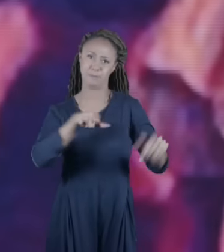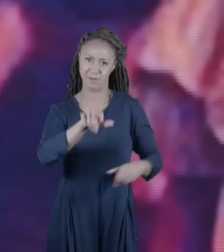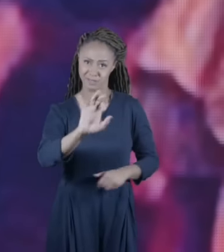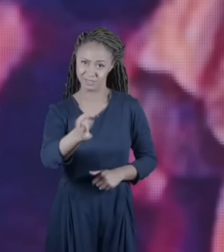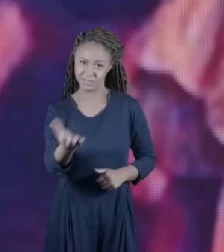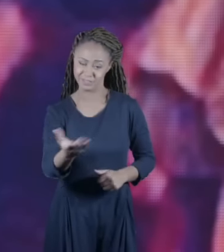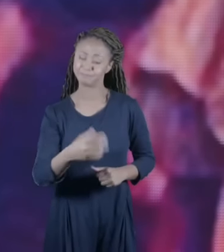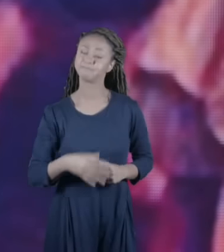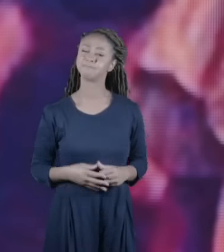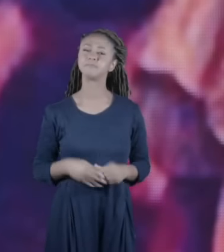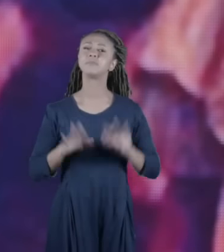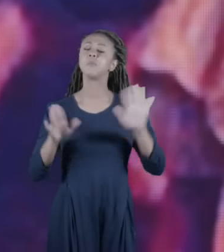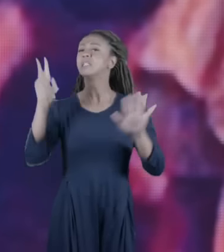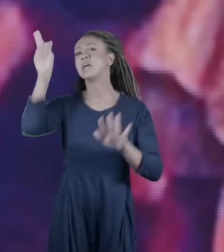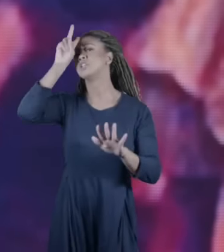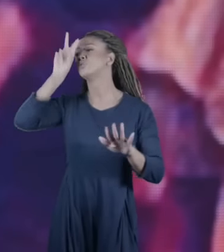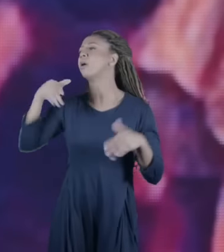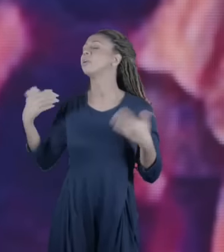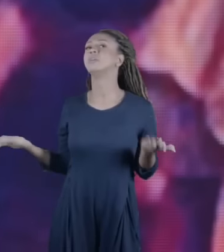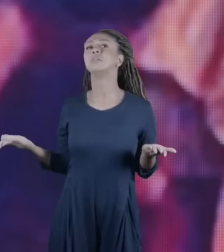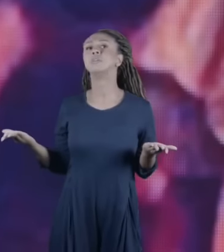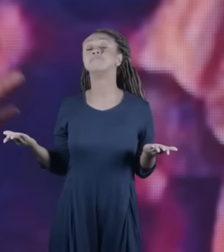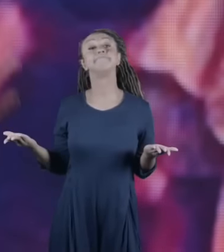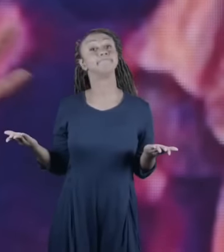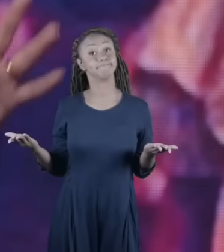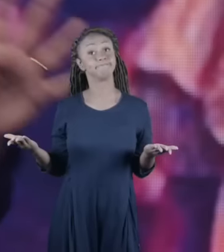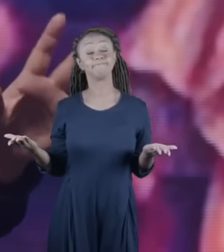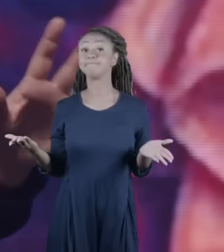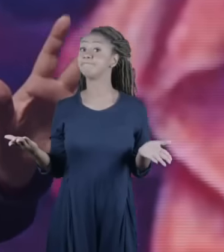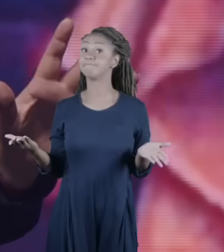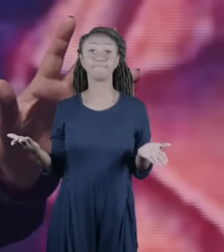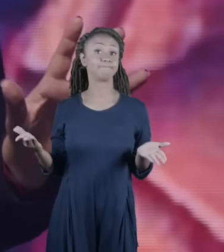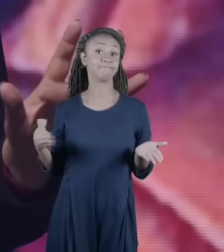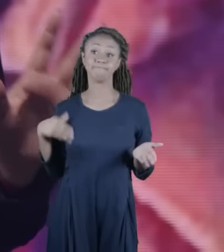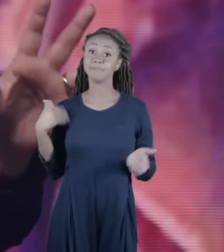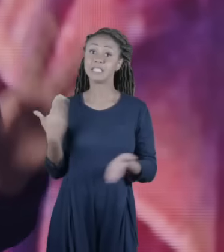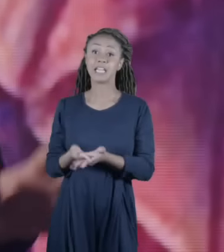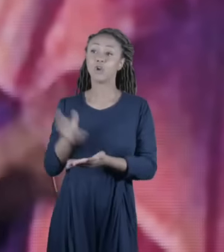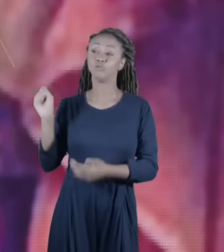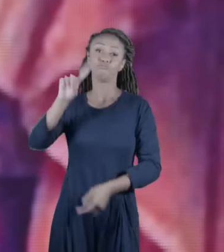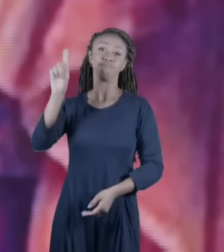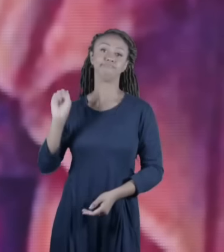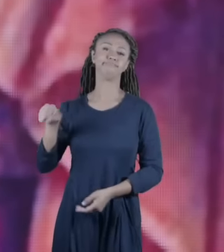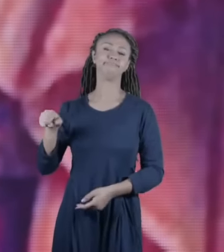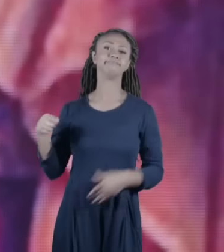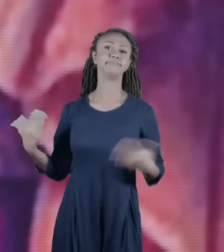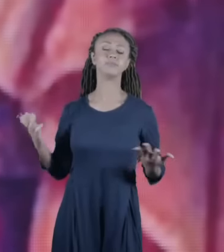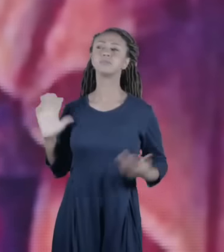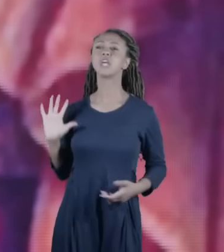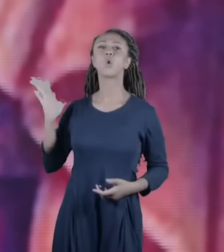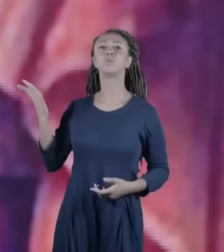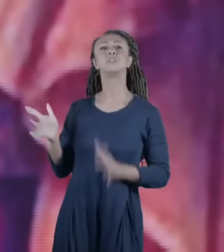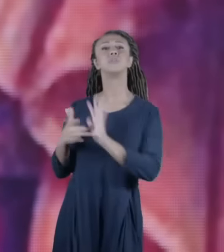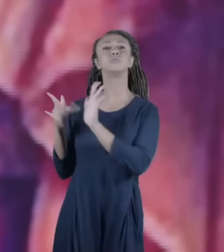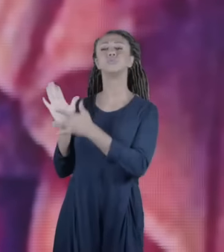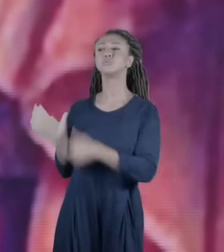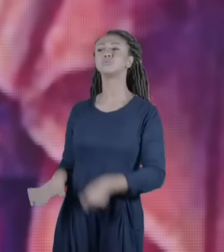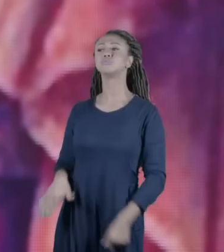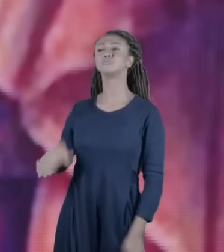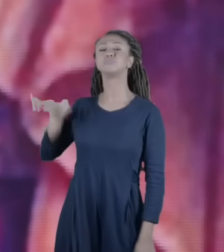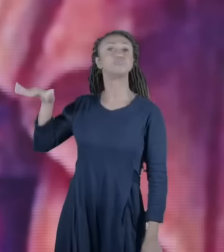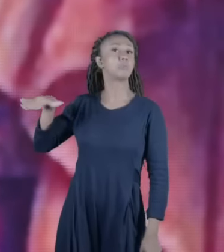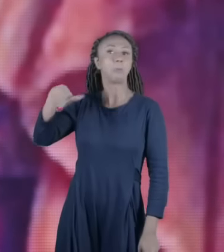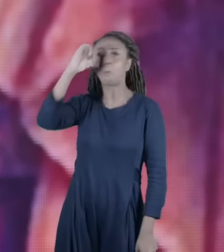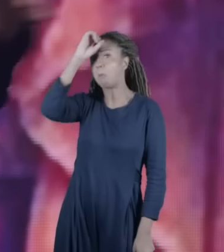E cadê todas essas histórias? Isso já é um mistério por si só. O que aconteceu na infância de Jesus é um grande